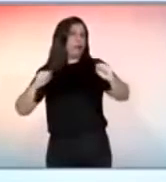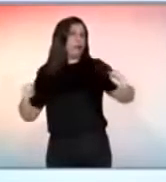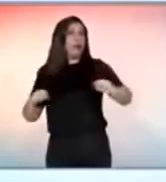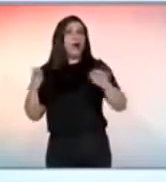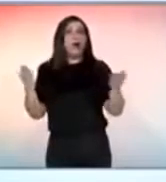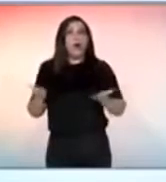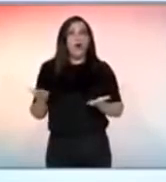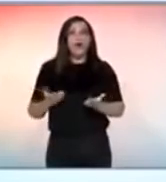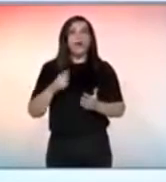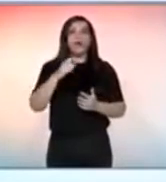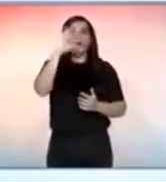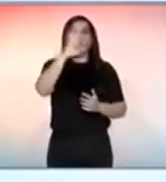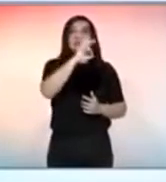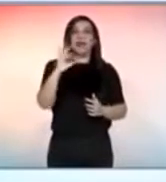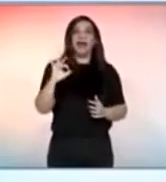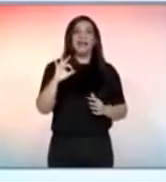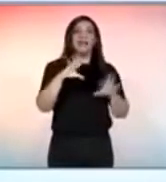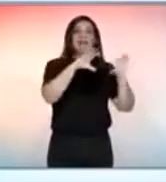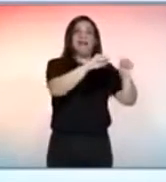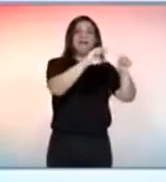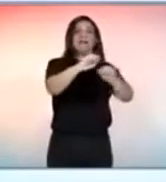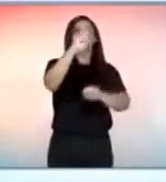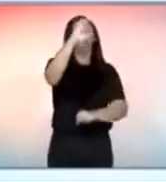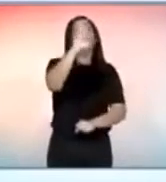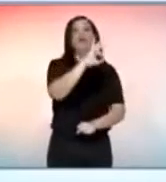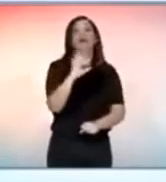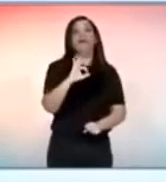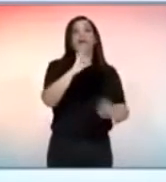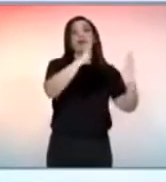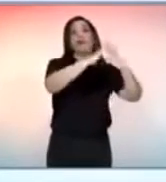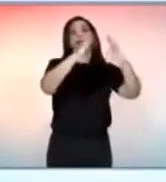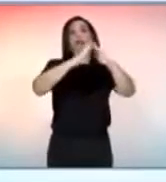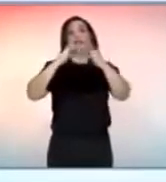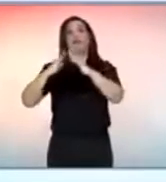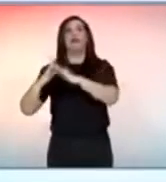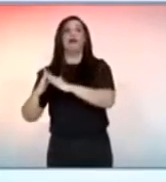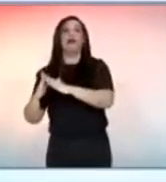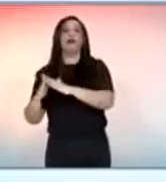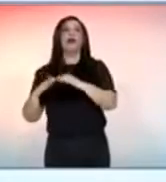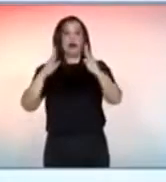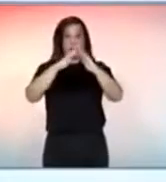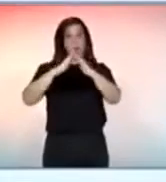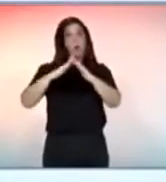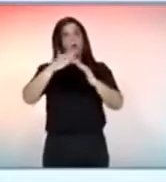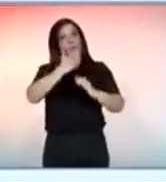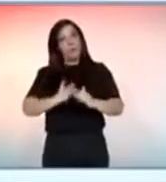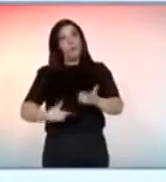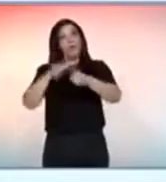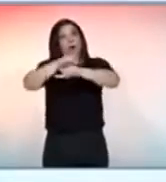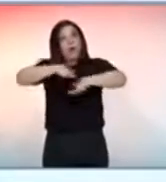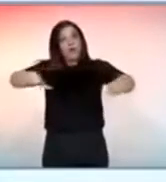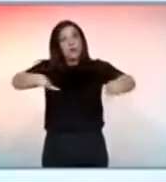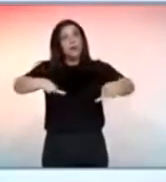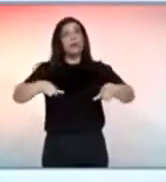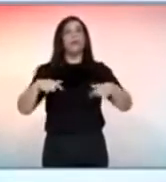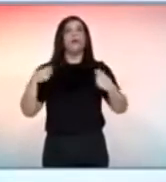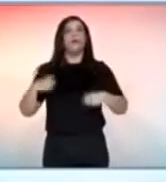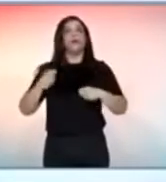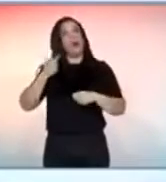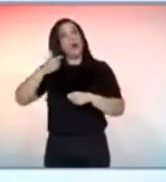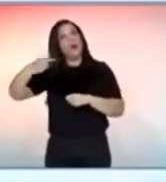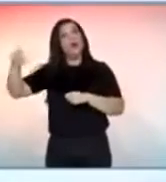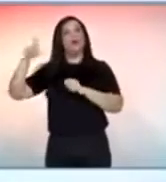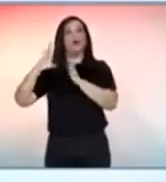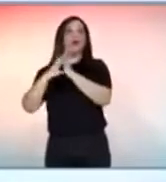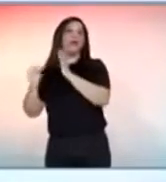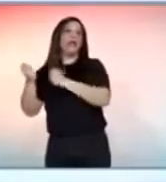Você hoje tem apenas uma taxa de ocupação de 5% dos imóveis. São muitos imóveis que são públicos, que estão vazios. Ali você podia ter um outro modelo